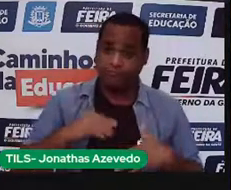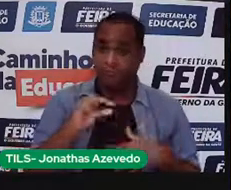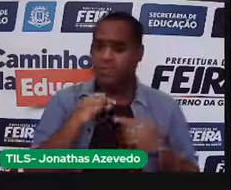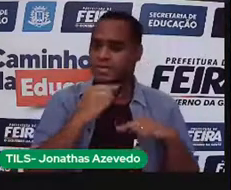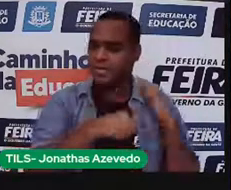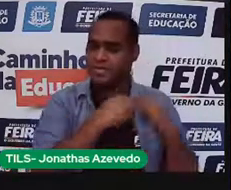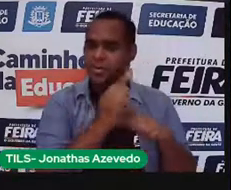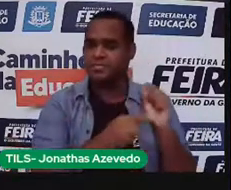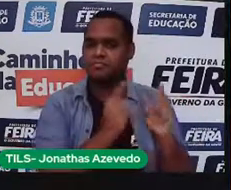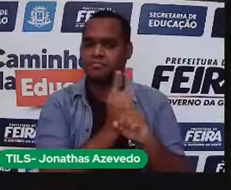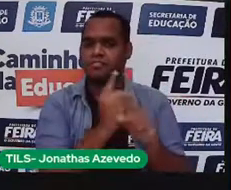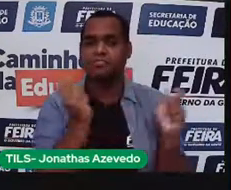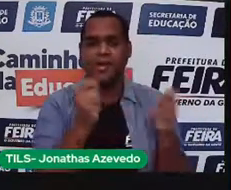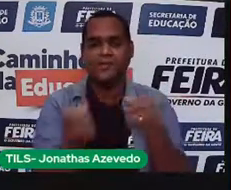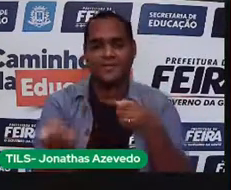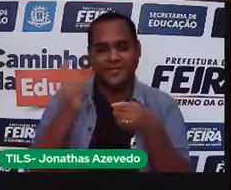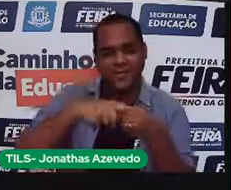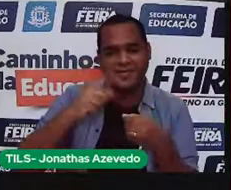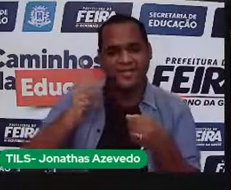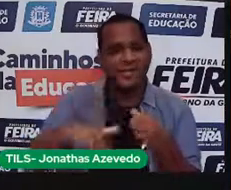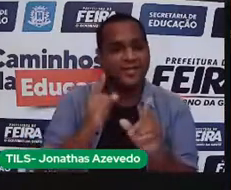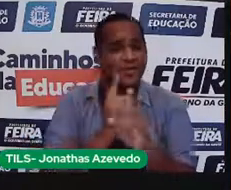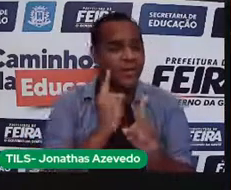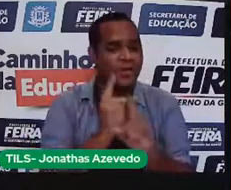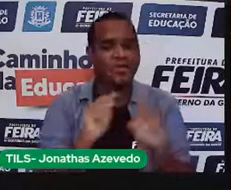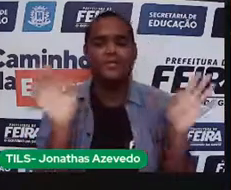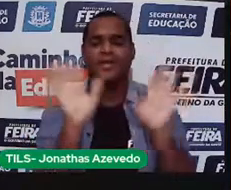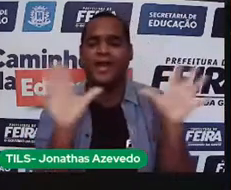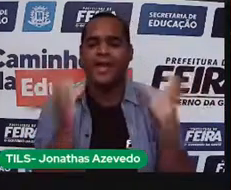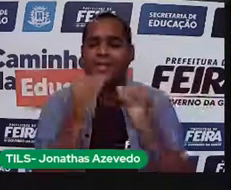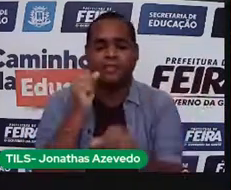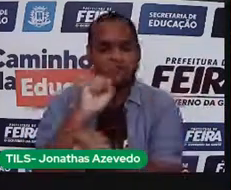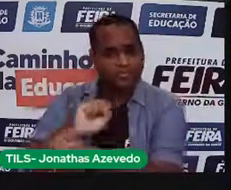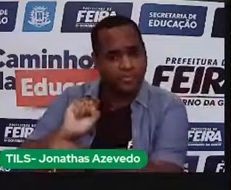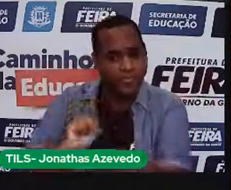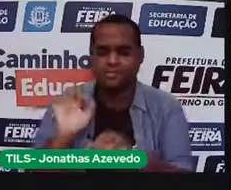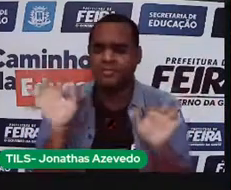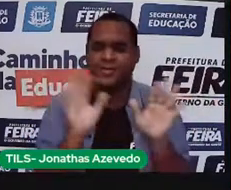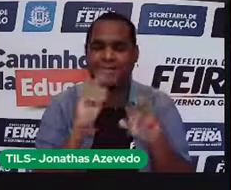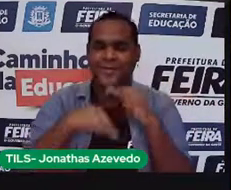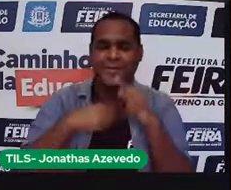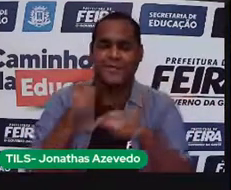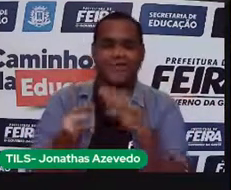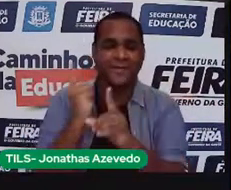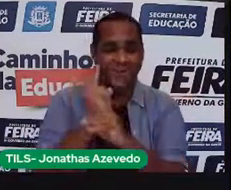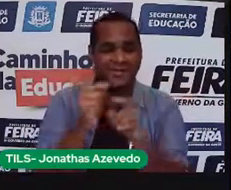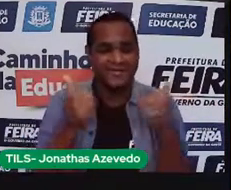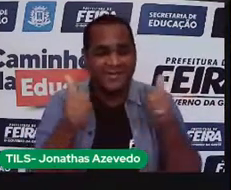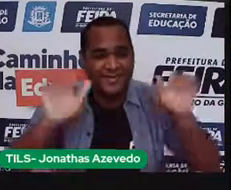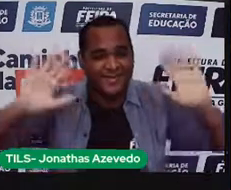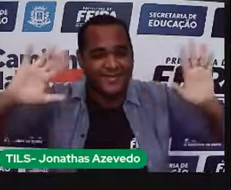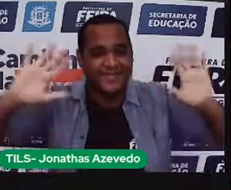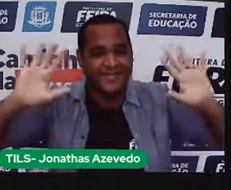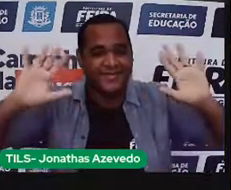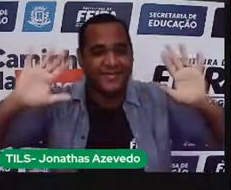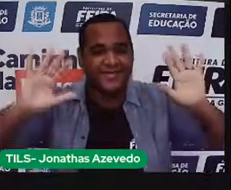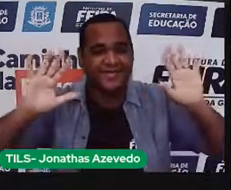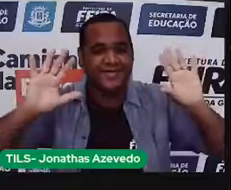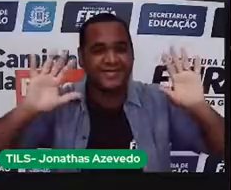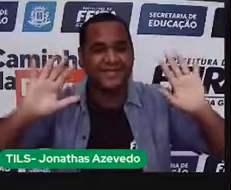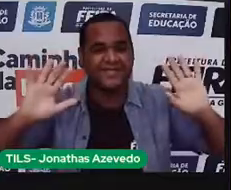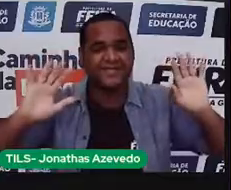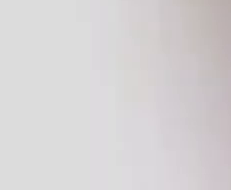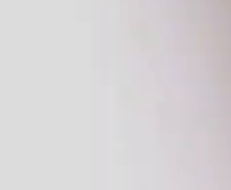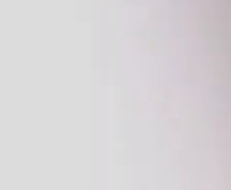E daqui a pouquinho, a gente está de volta. Então, não me deixem aqui esperando. A gente aguarda vocês daqui a pouco. Tchau, tchau, gente. Até a próxima